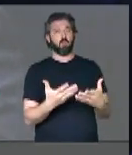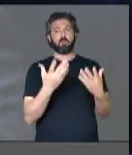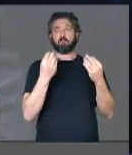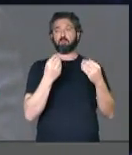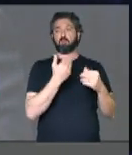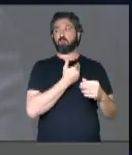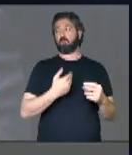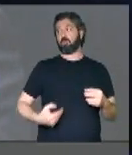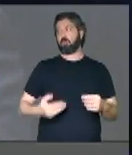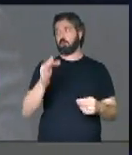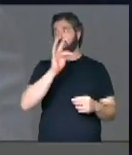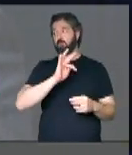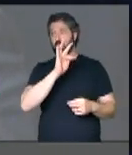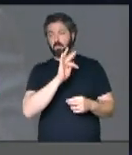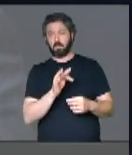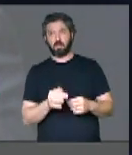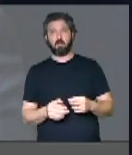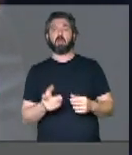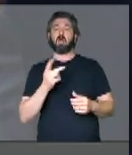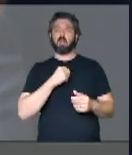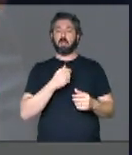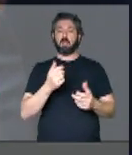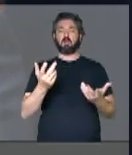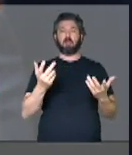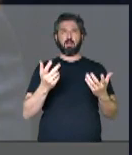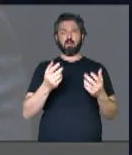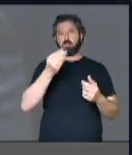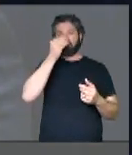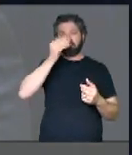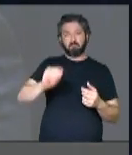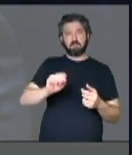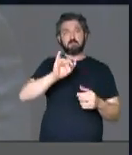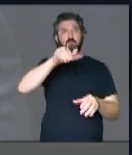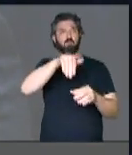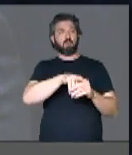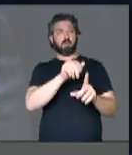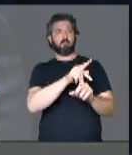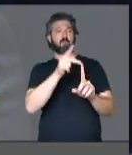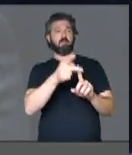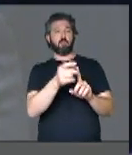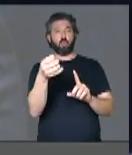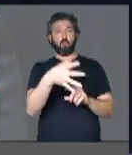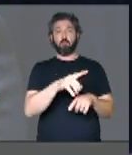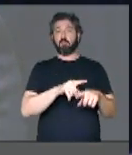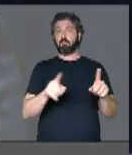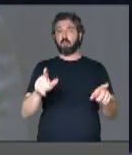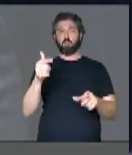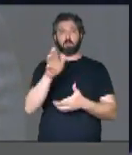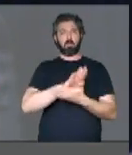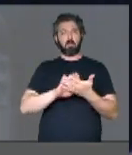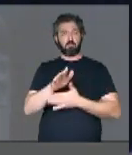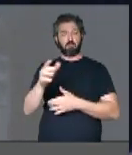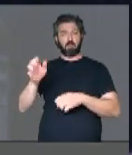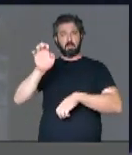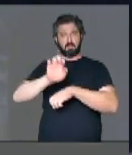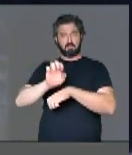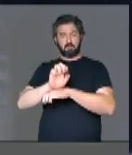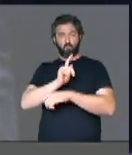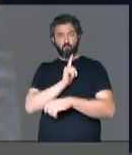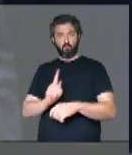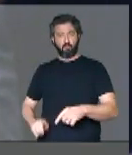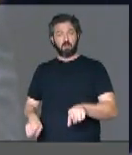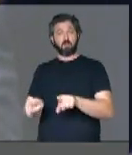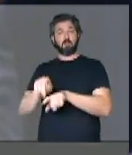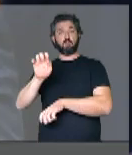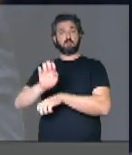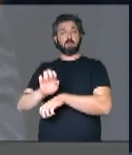da União. Seria um descaso da nossa parte votarmos a nova Previdência sem a inclusão de estados e